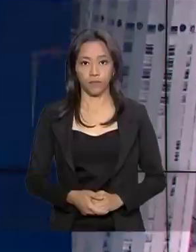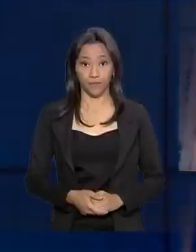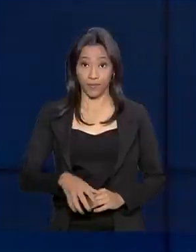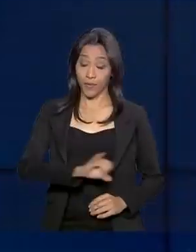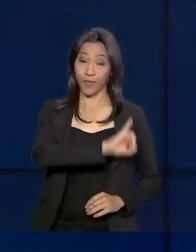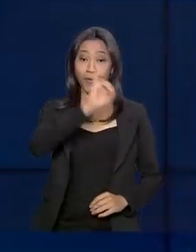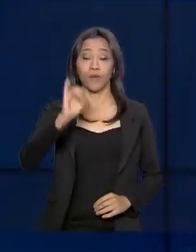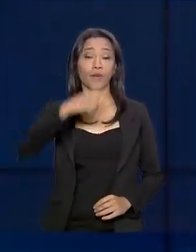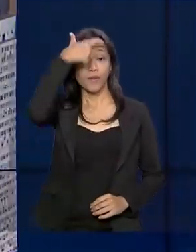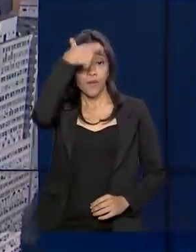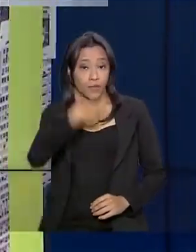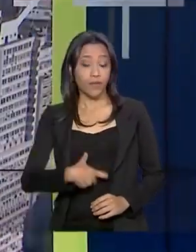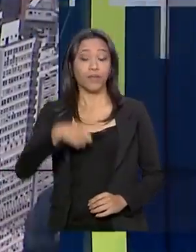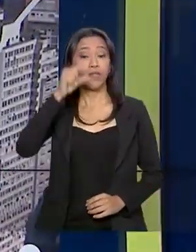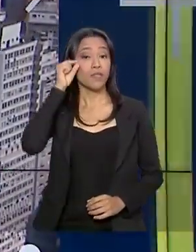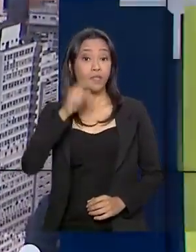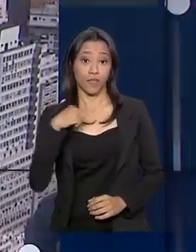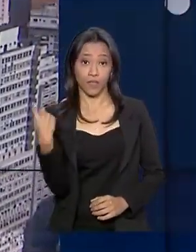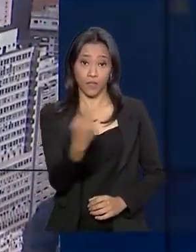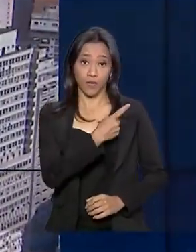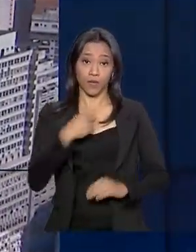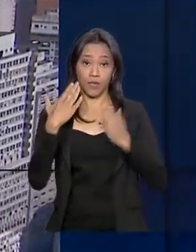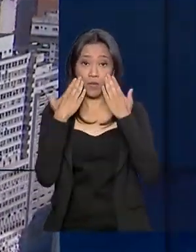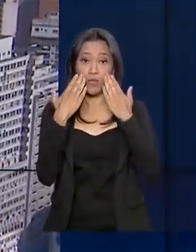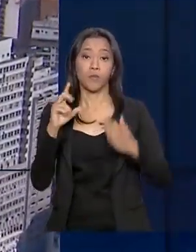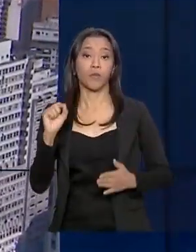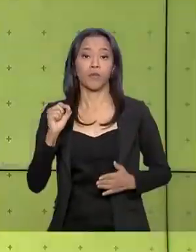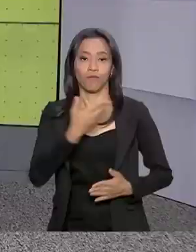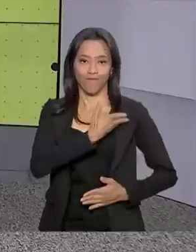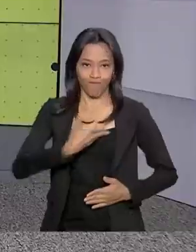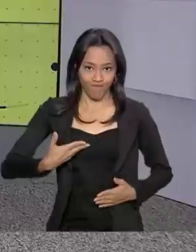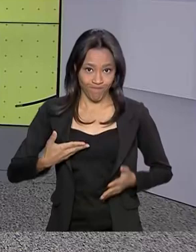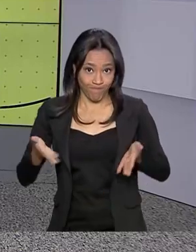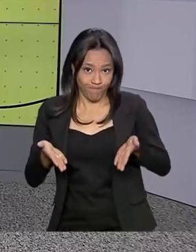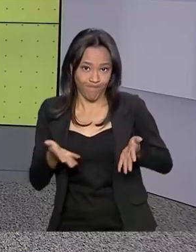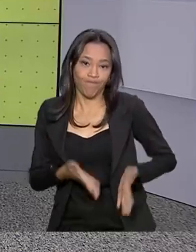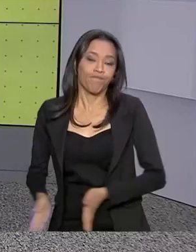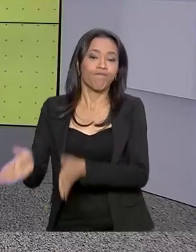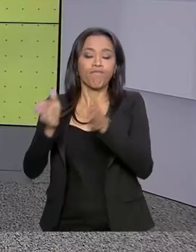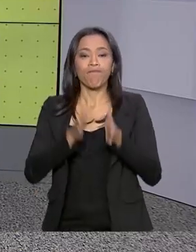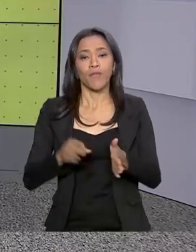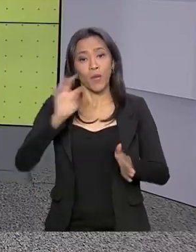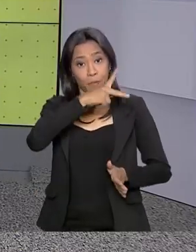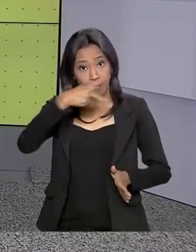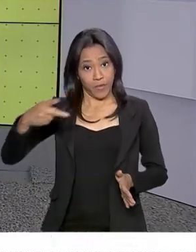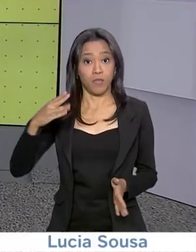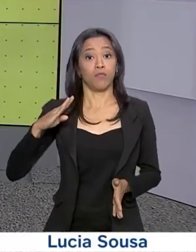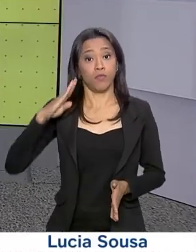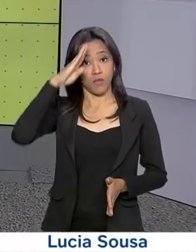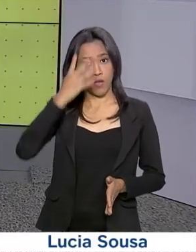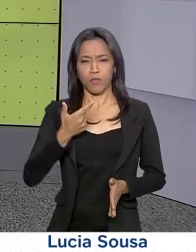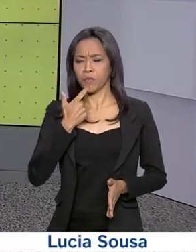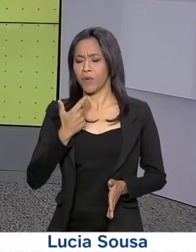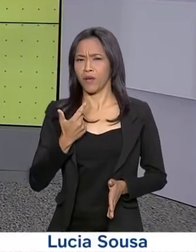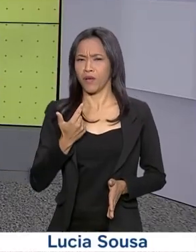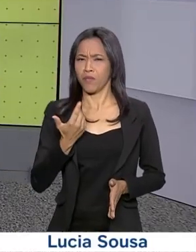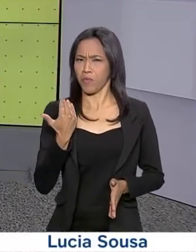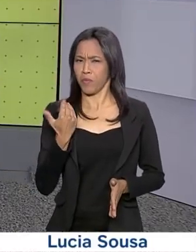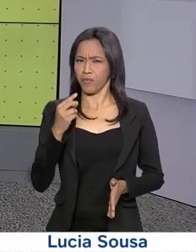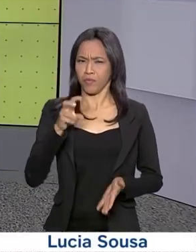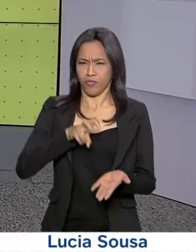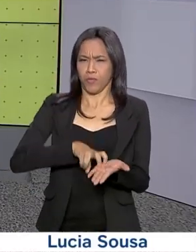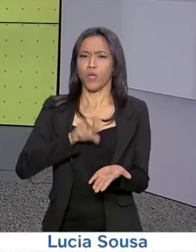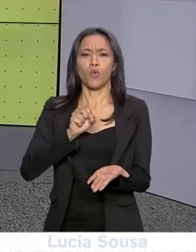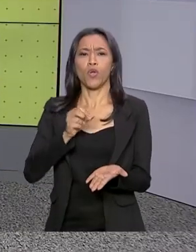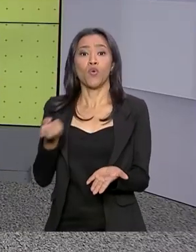Olá, eu sou o Roberto Camargo e estamos no ar com o Governo Agora. O presidente Jair Bolsonaro empossou agora pela manhã o